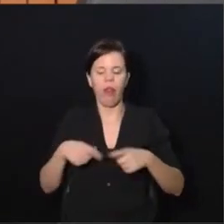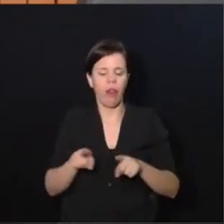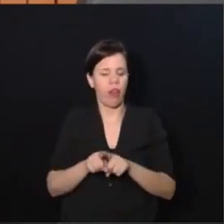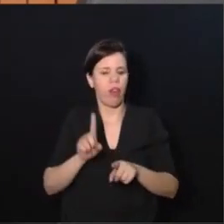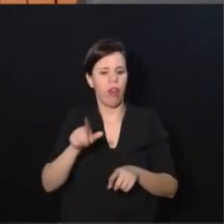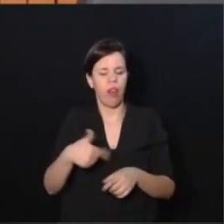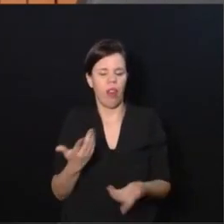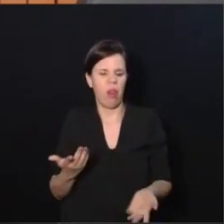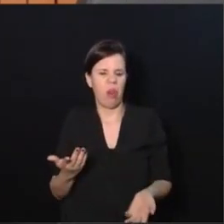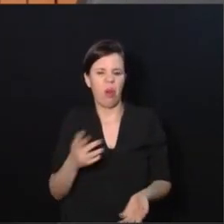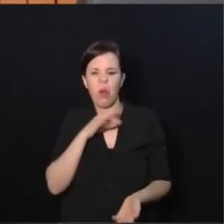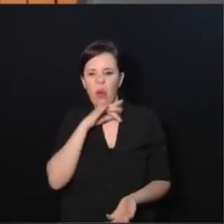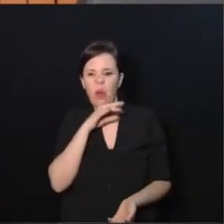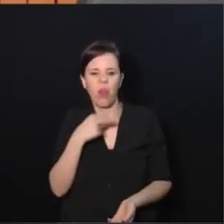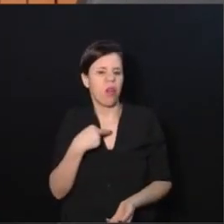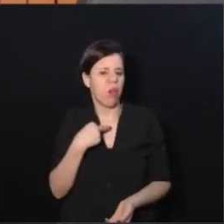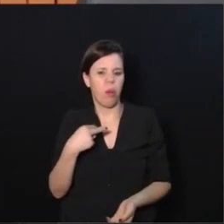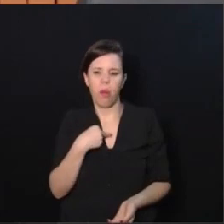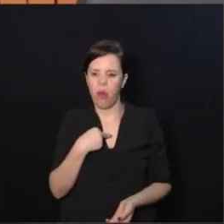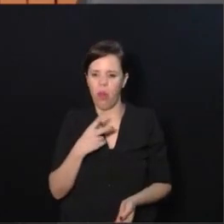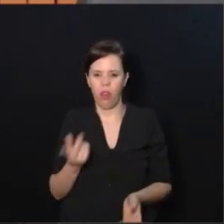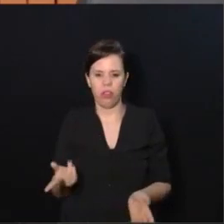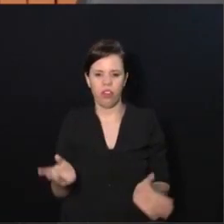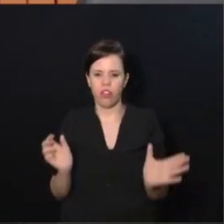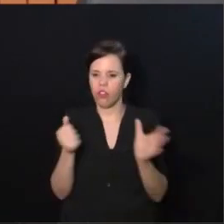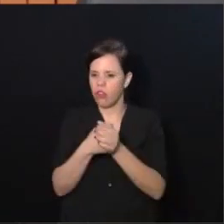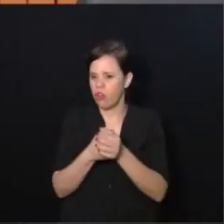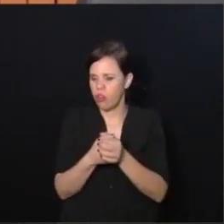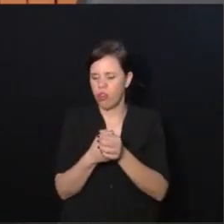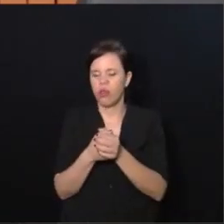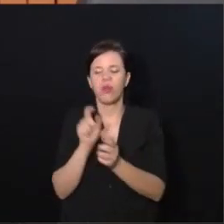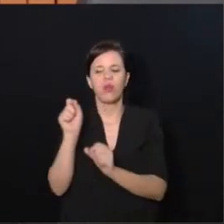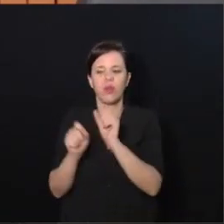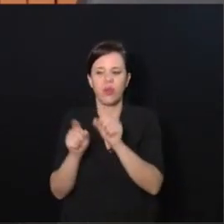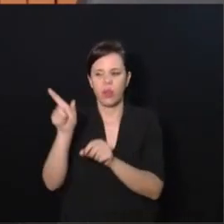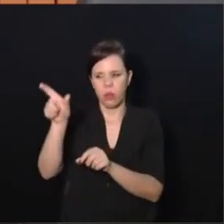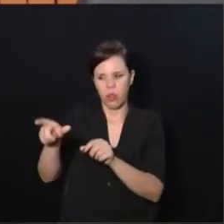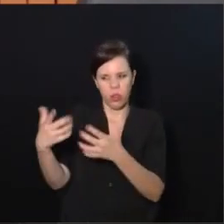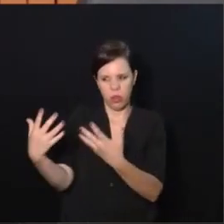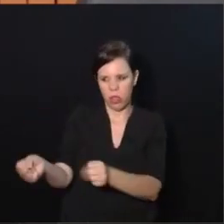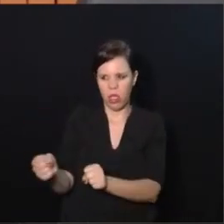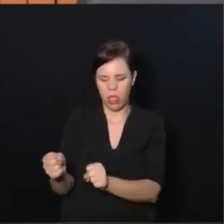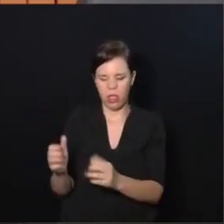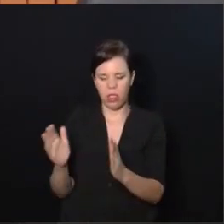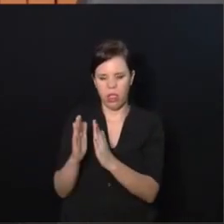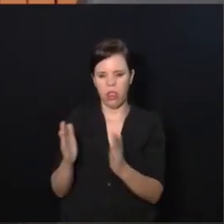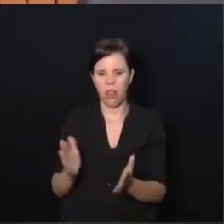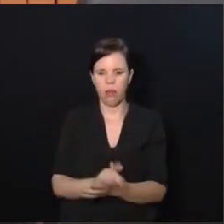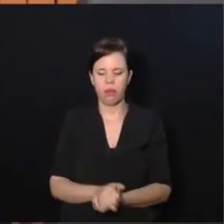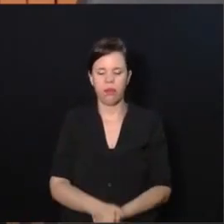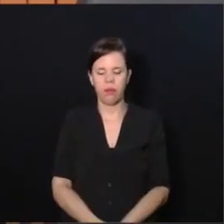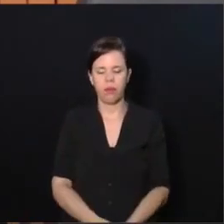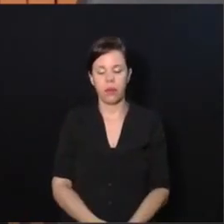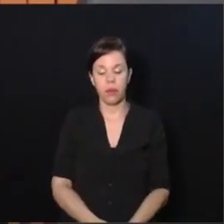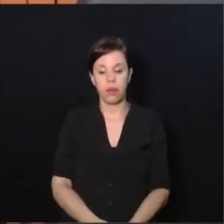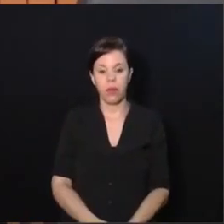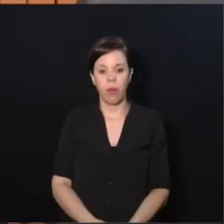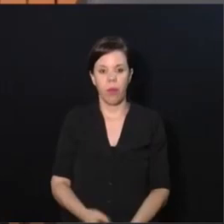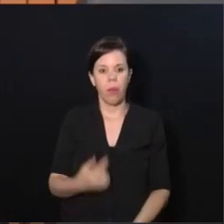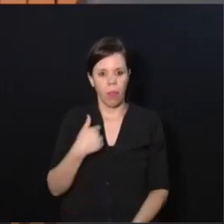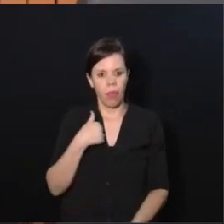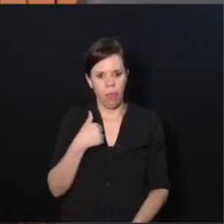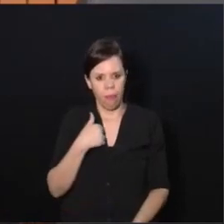especial para poder esconder aquilo que eles não querem encarar de frente. Então, eu